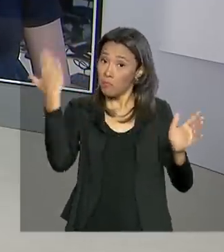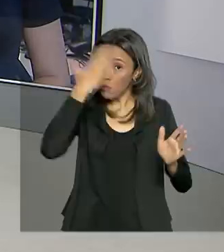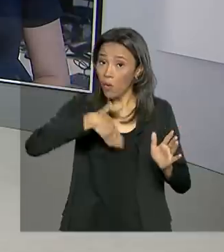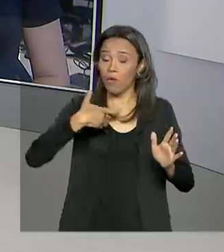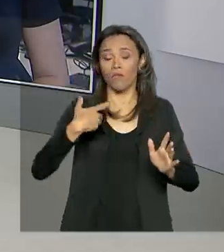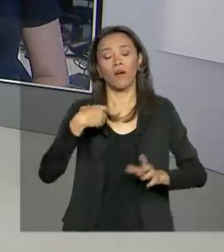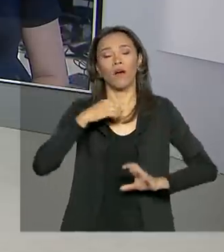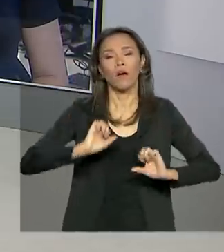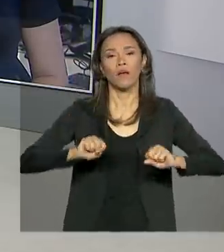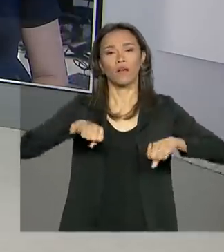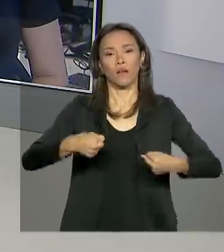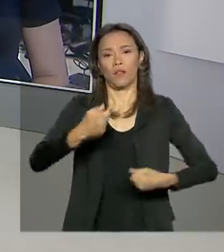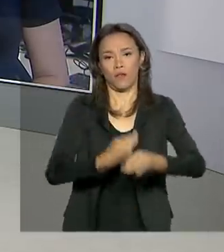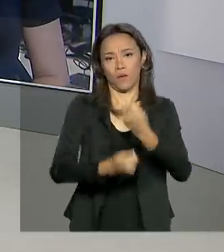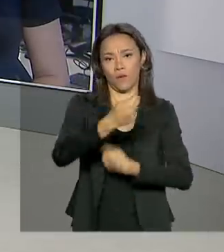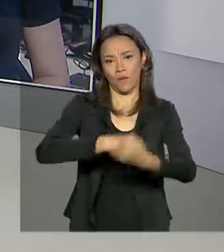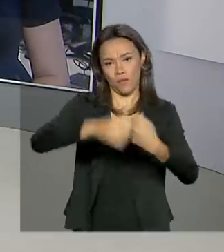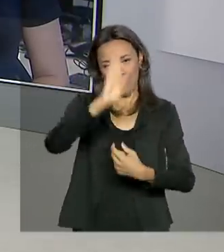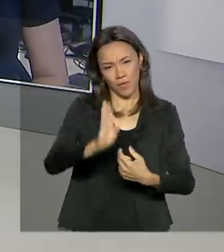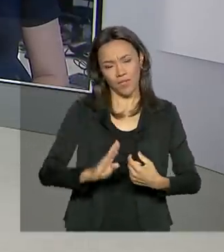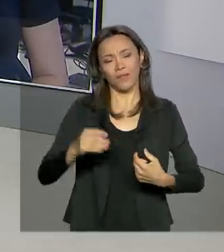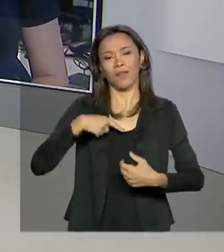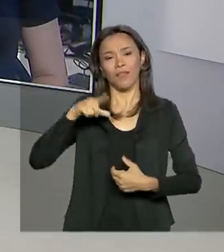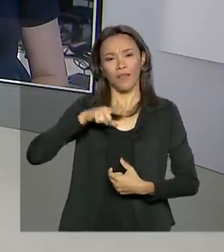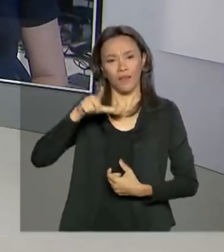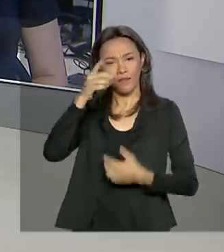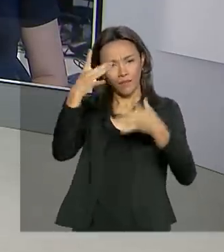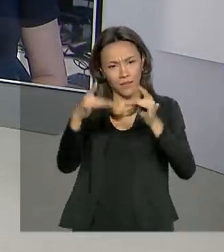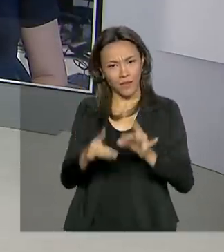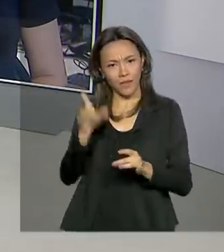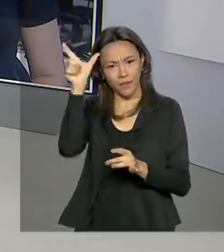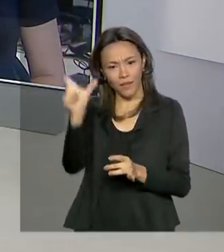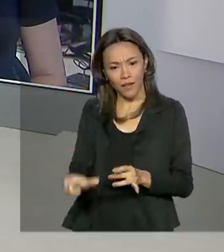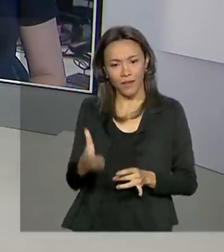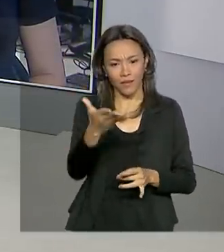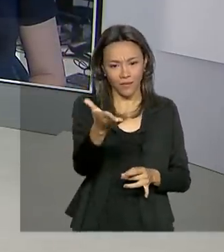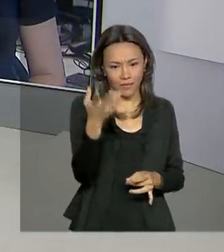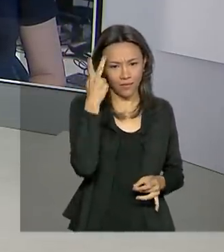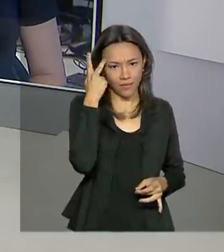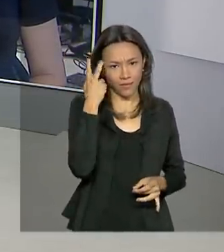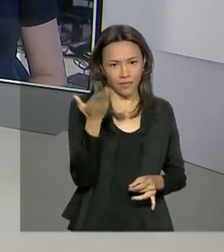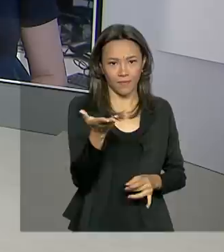São Paulo, onde a repórter Sara Kines tem os detalhes. Bom dia, Sara.